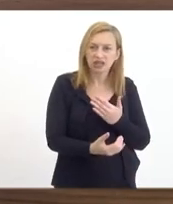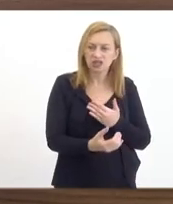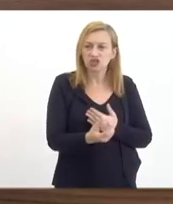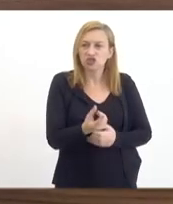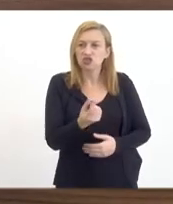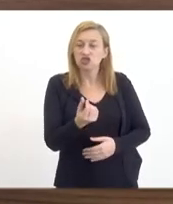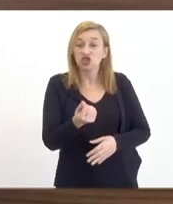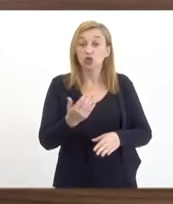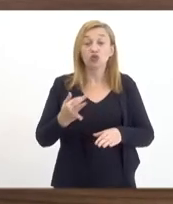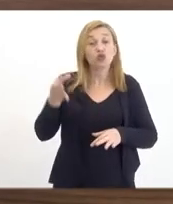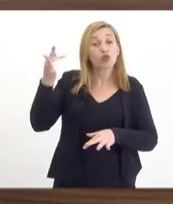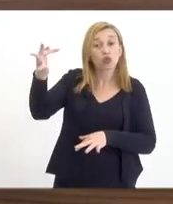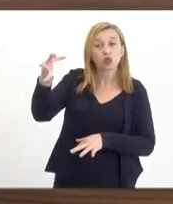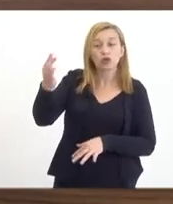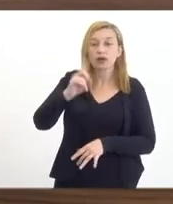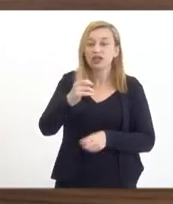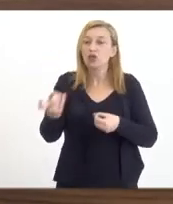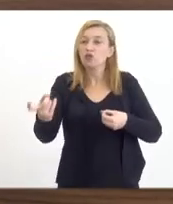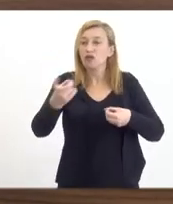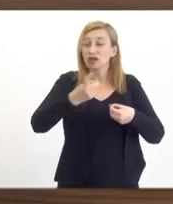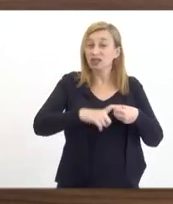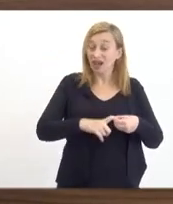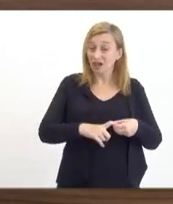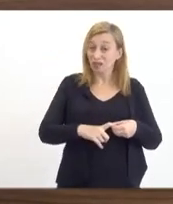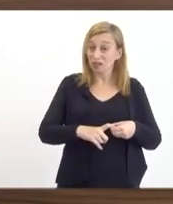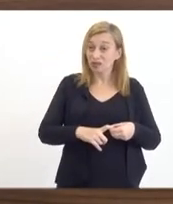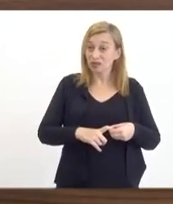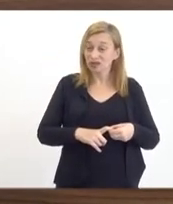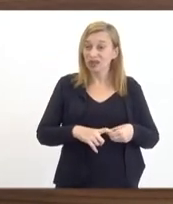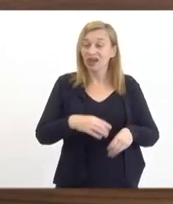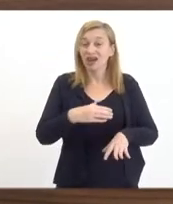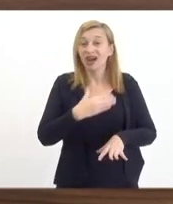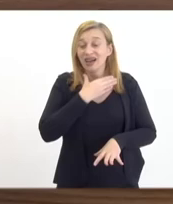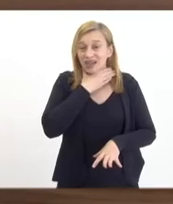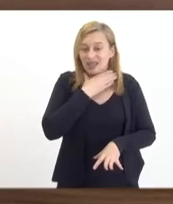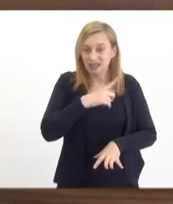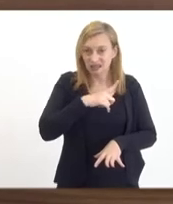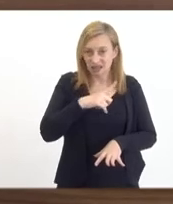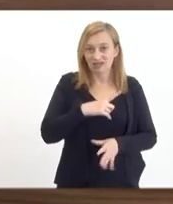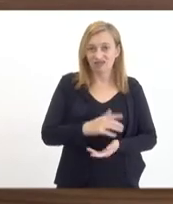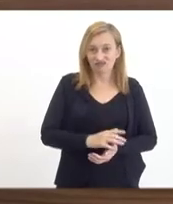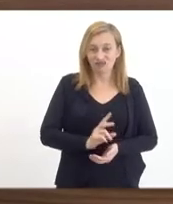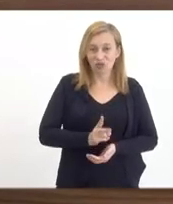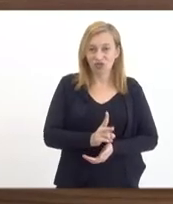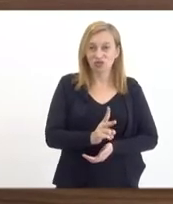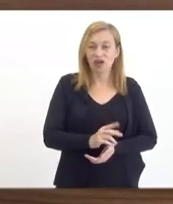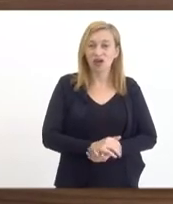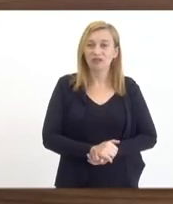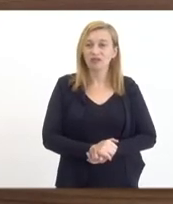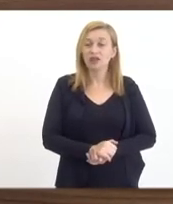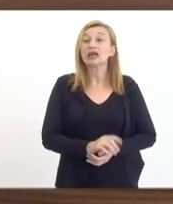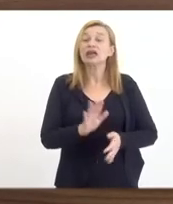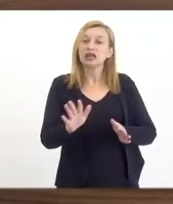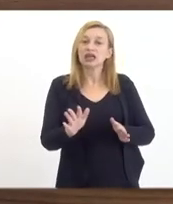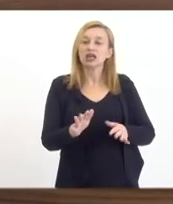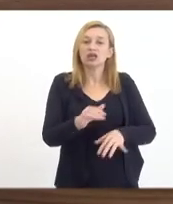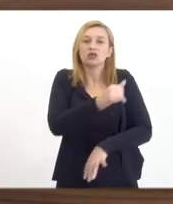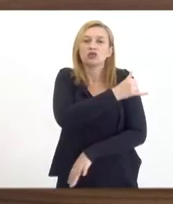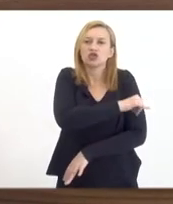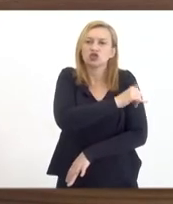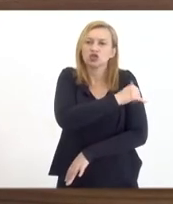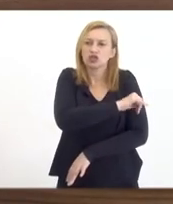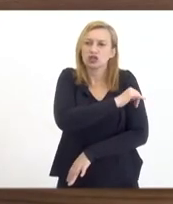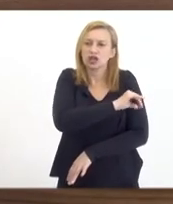para nós não voltarmos a ter e tirarmos o Rio de Janeiro de uma lista ingrata.